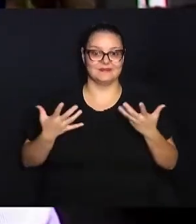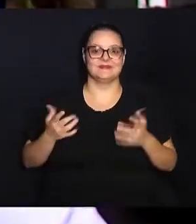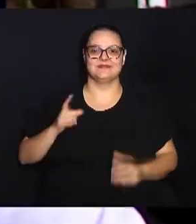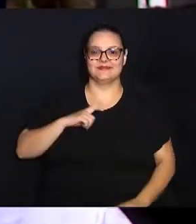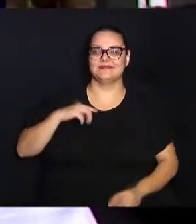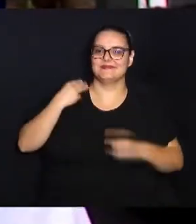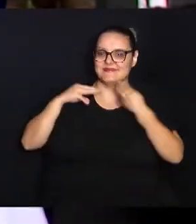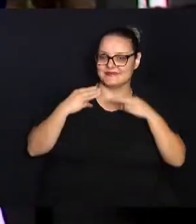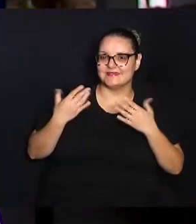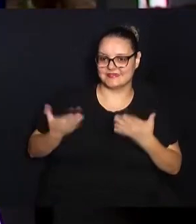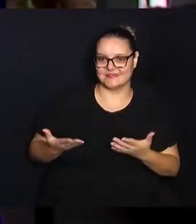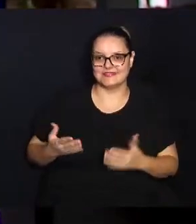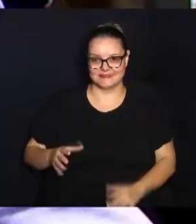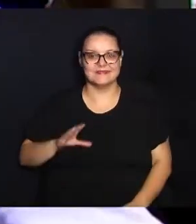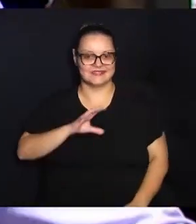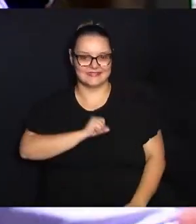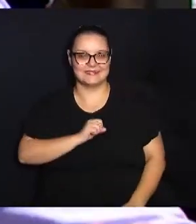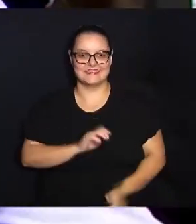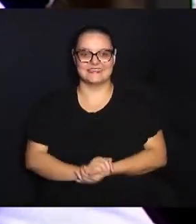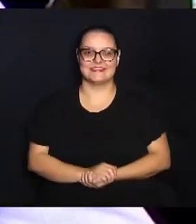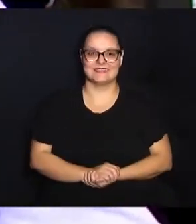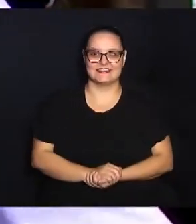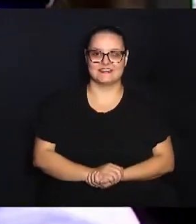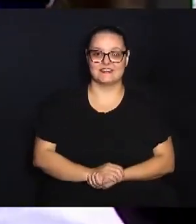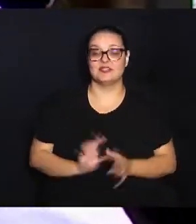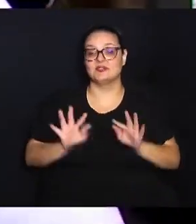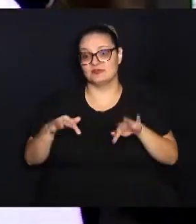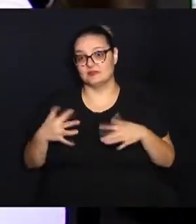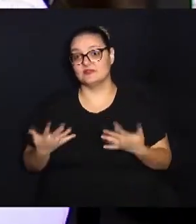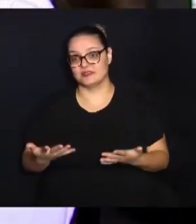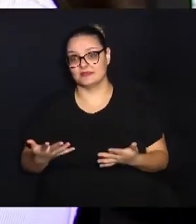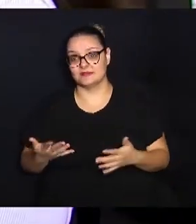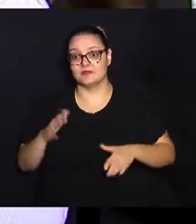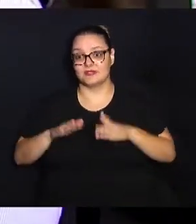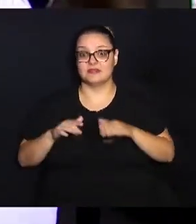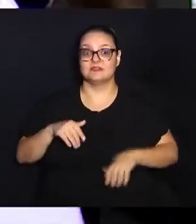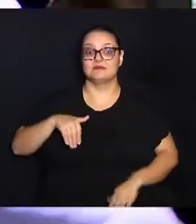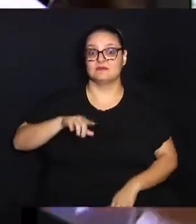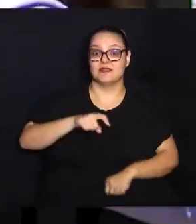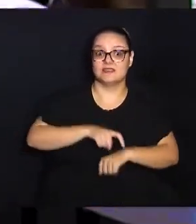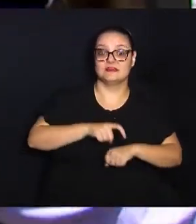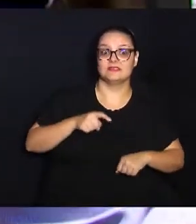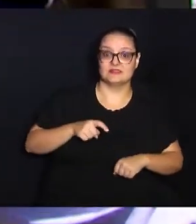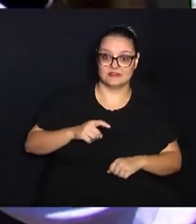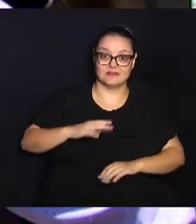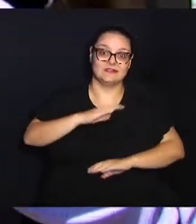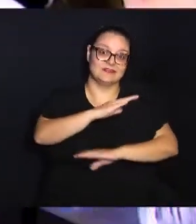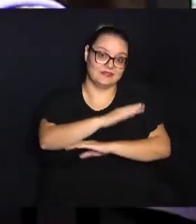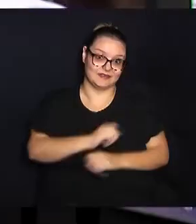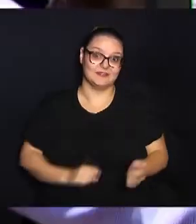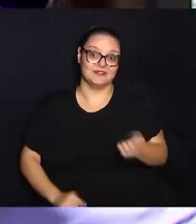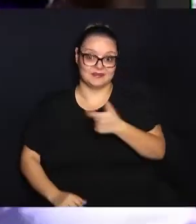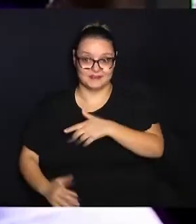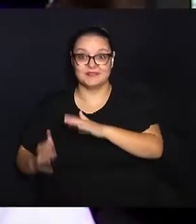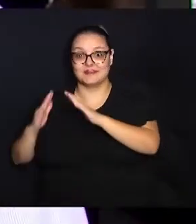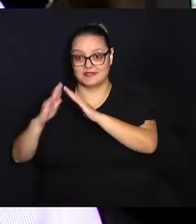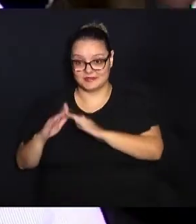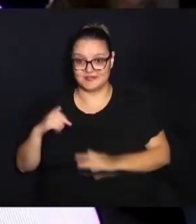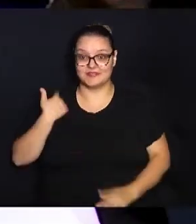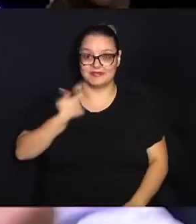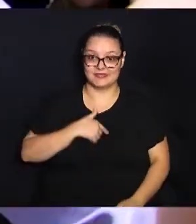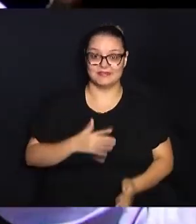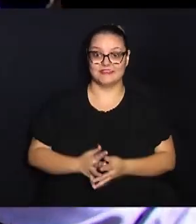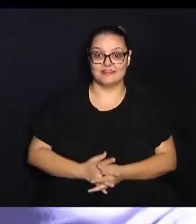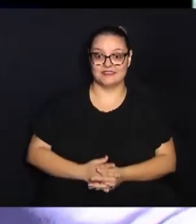musiquinha aqui e a gente gosta bastante. Afinal, a gente fica às vezes mais tempo na Câmara do que na nossa casa.